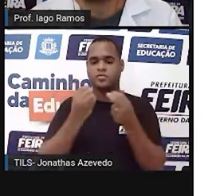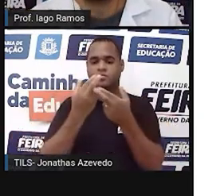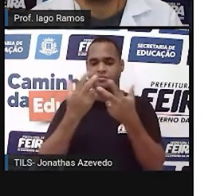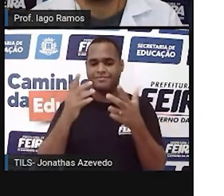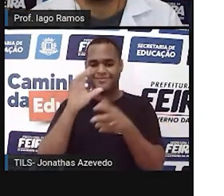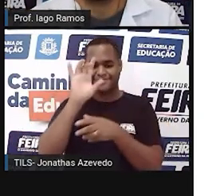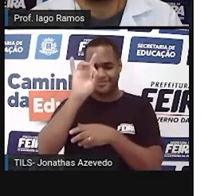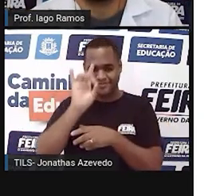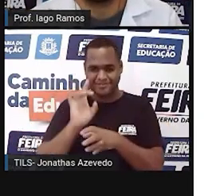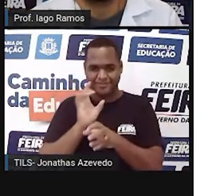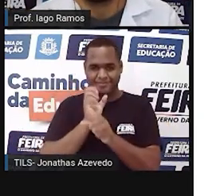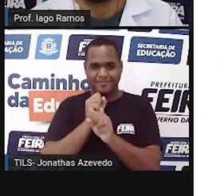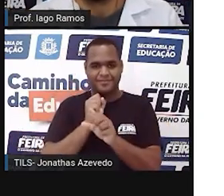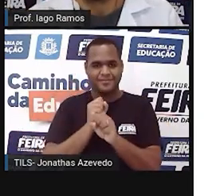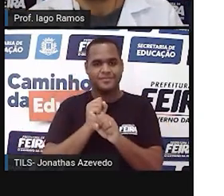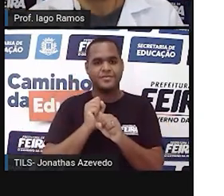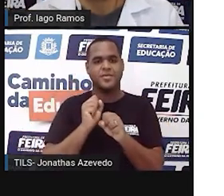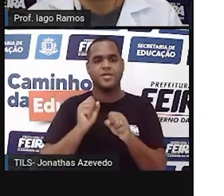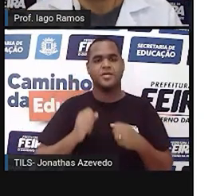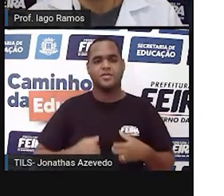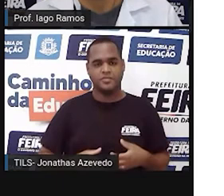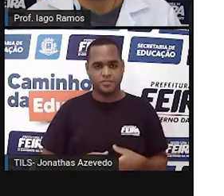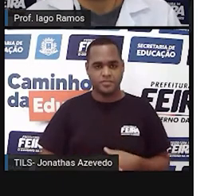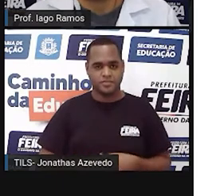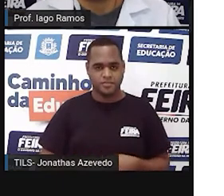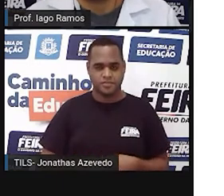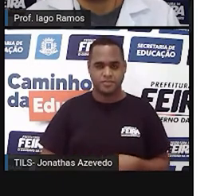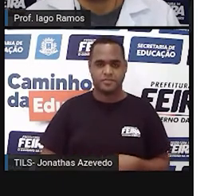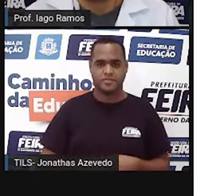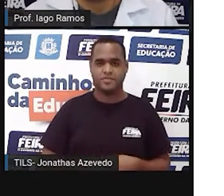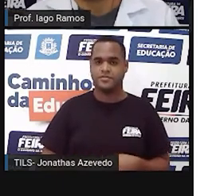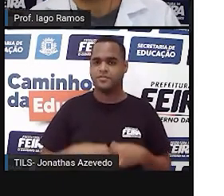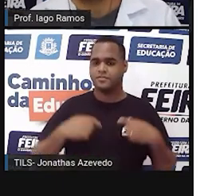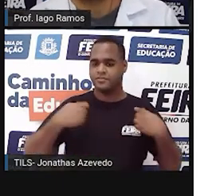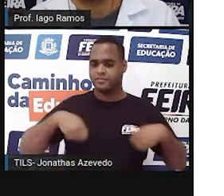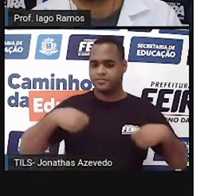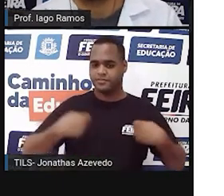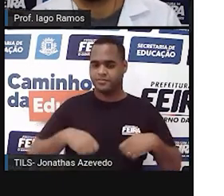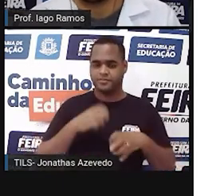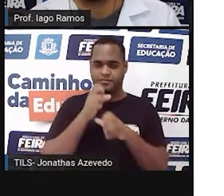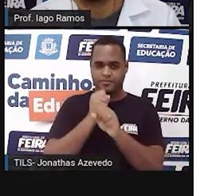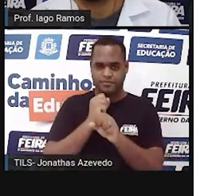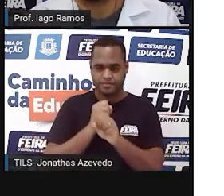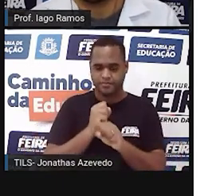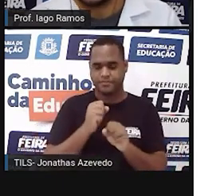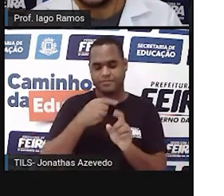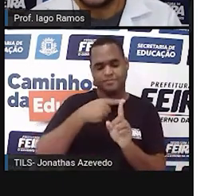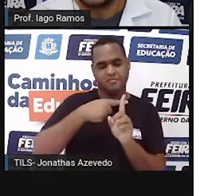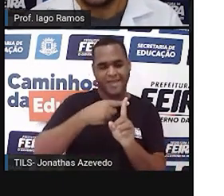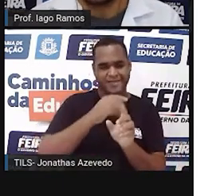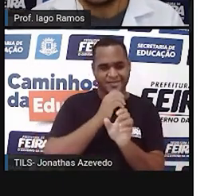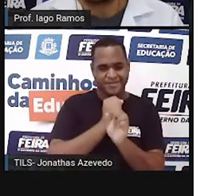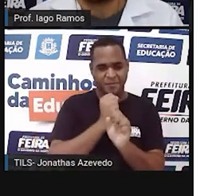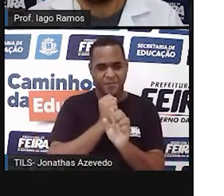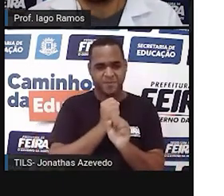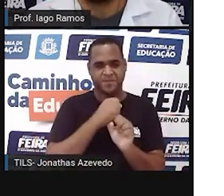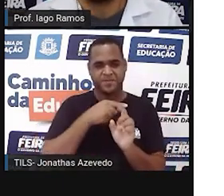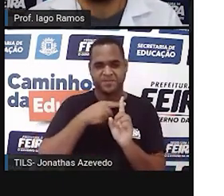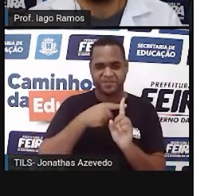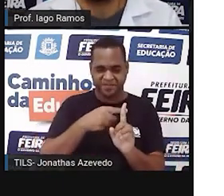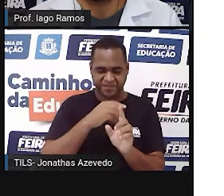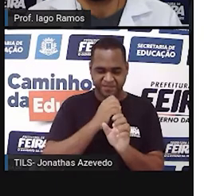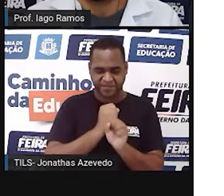olha só o que é vai aparecer na tela, a gente vai precisar fazer uma operação chamada de adição, mais